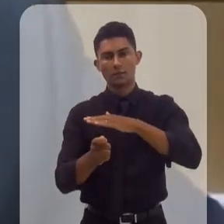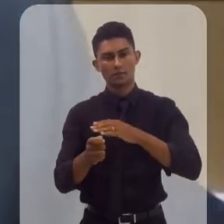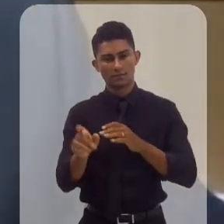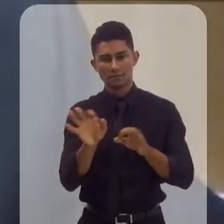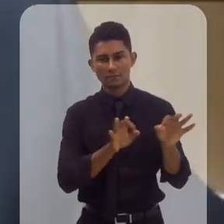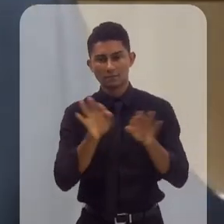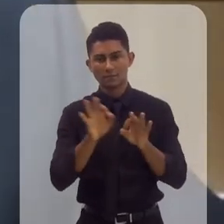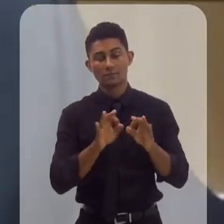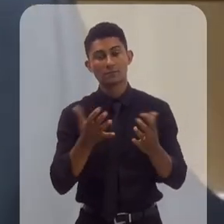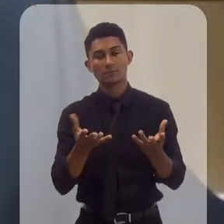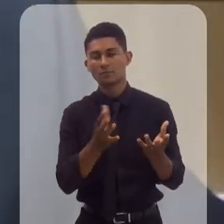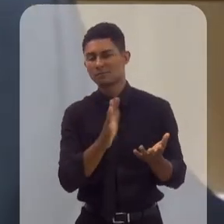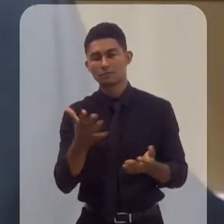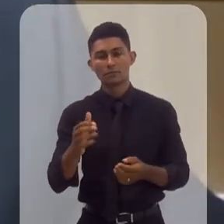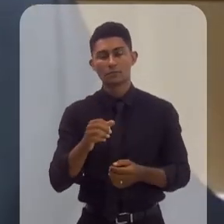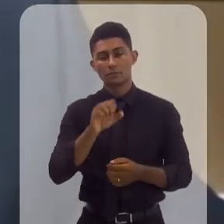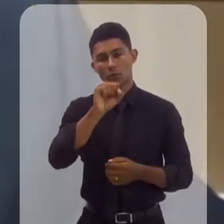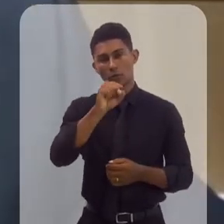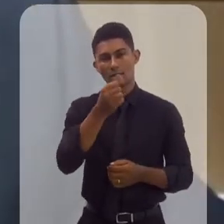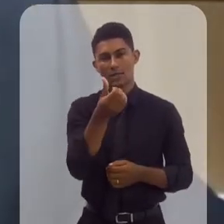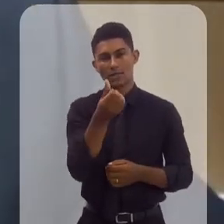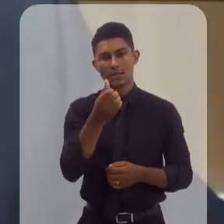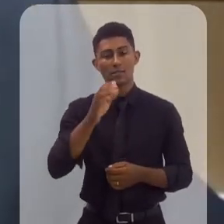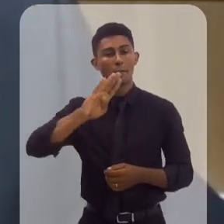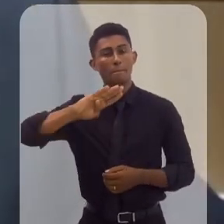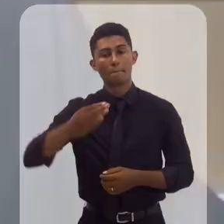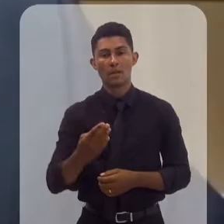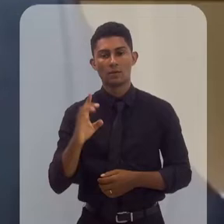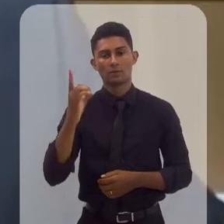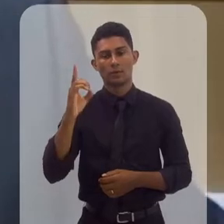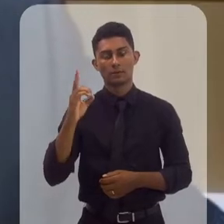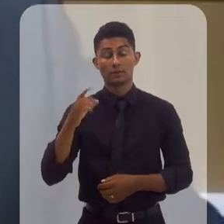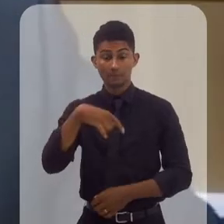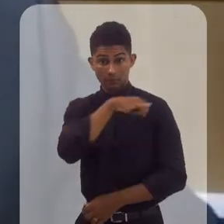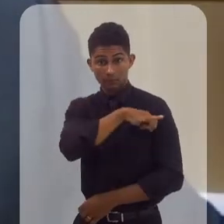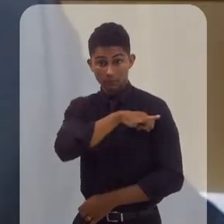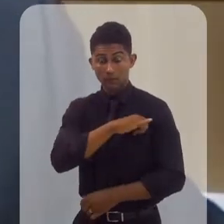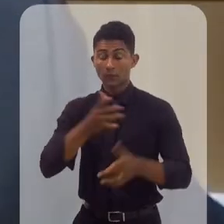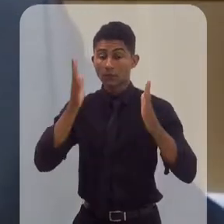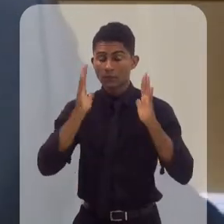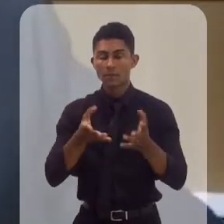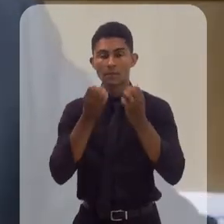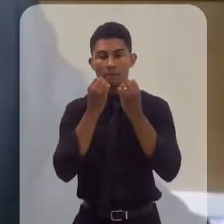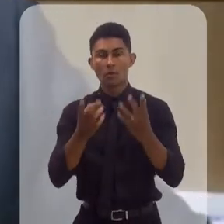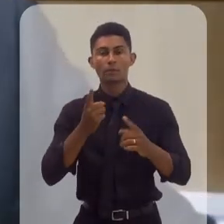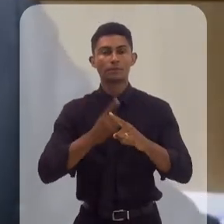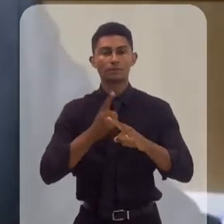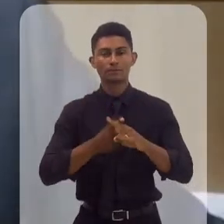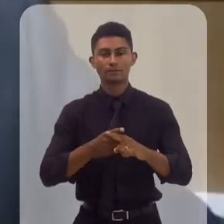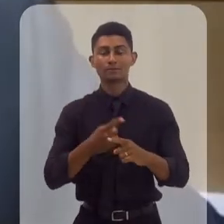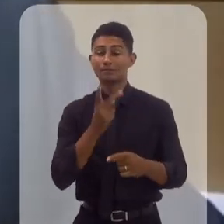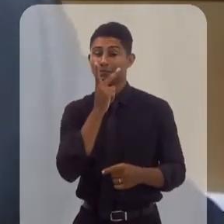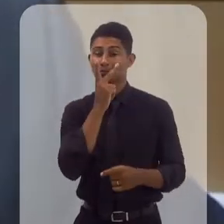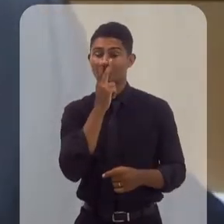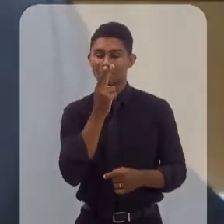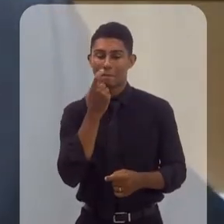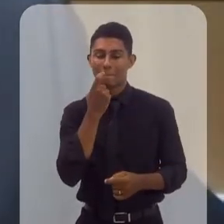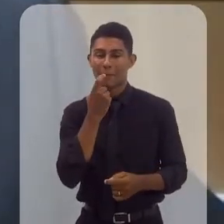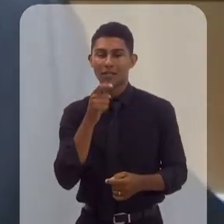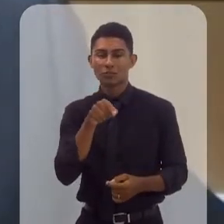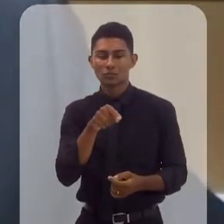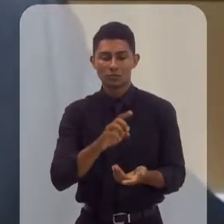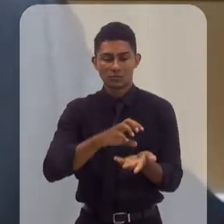projetos, é de mais ou menos 86 bilhões de dólares. O Rio de Janeiro já tem uma vantagem, que ele está perto do centro de consumo.